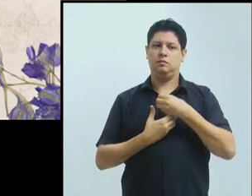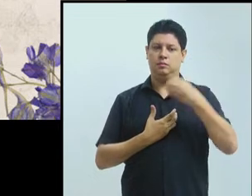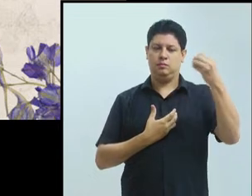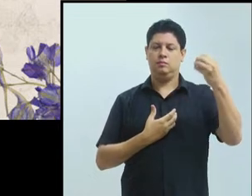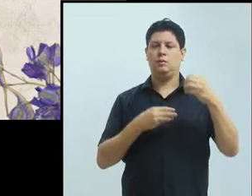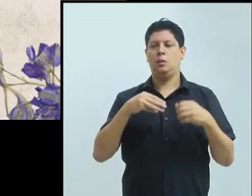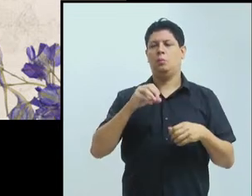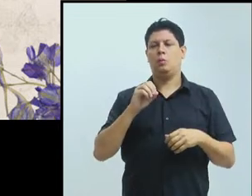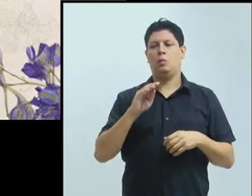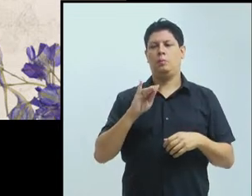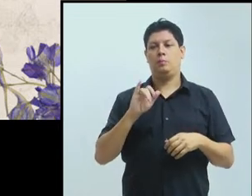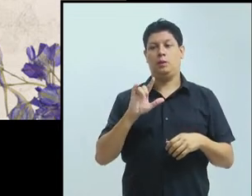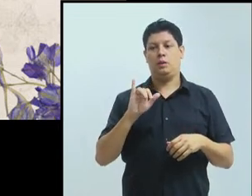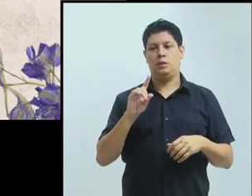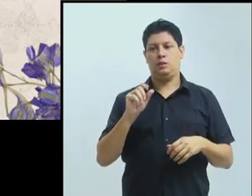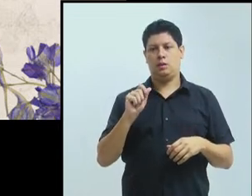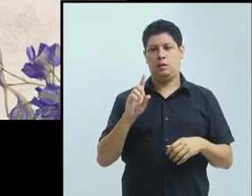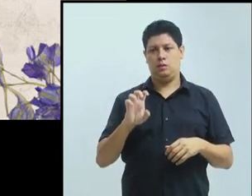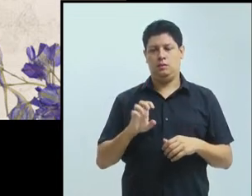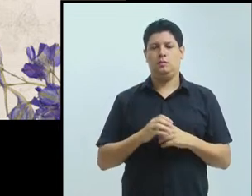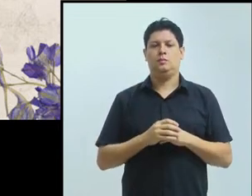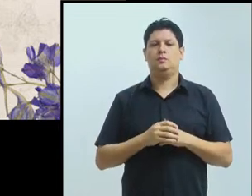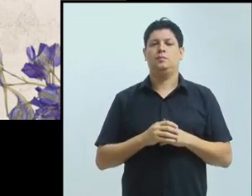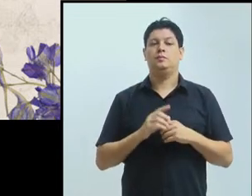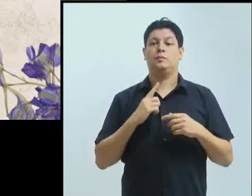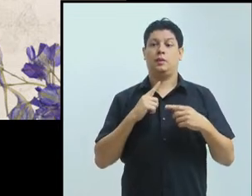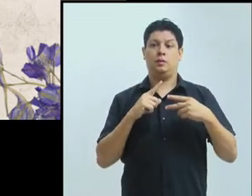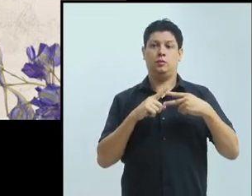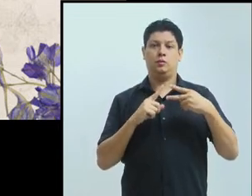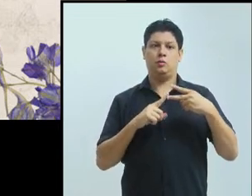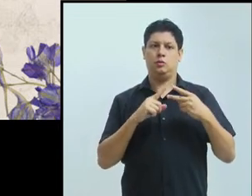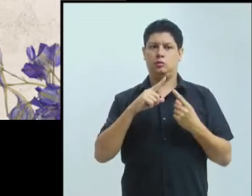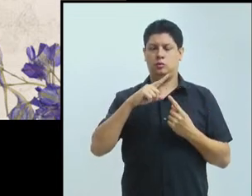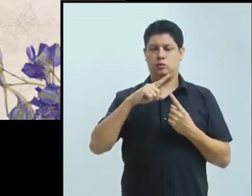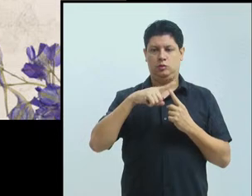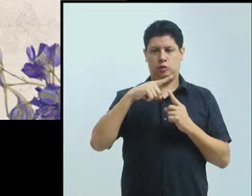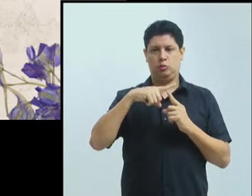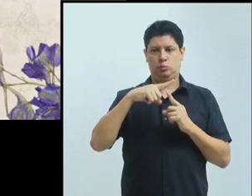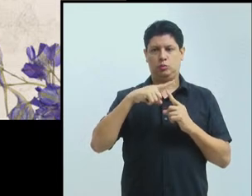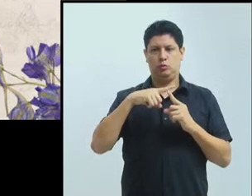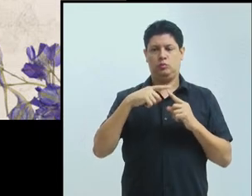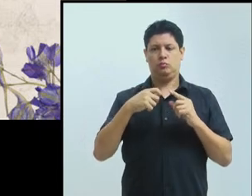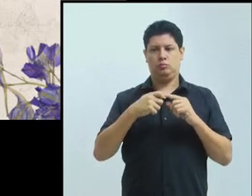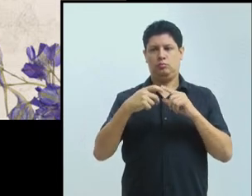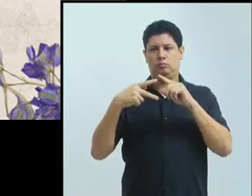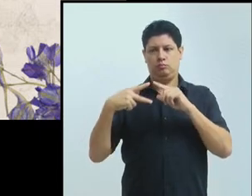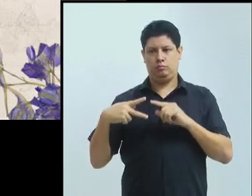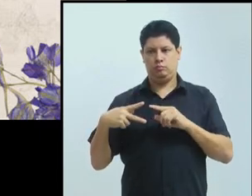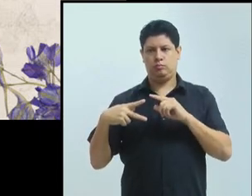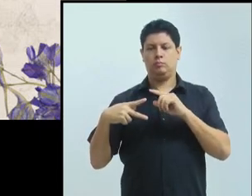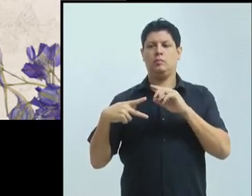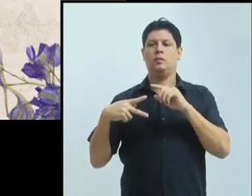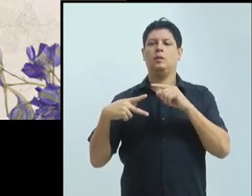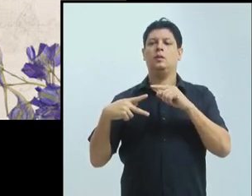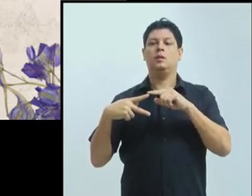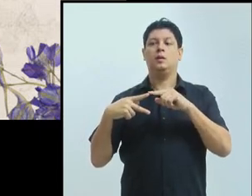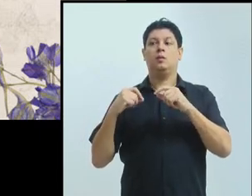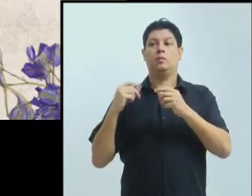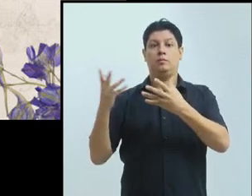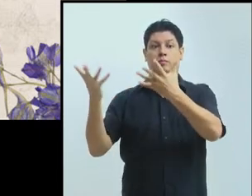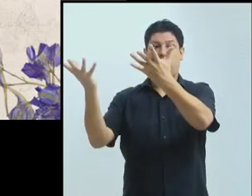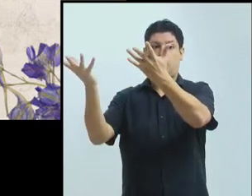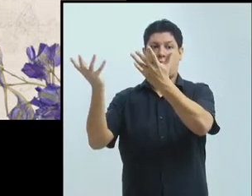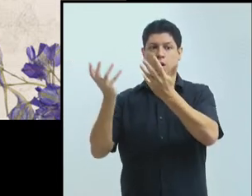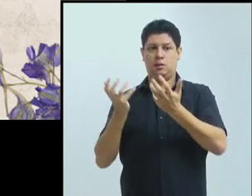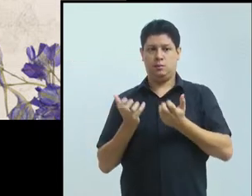tem a recepção, que eu vou falar primeiro, que é o acolhimento dos estudantes estrangeiros. Então,